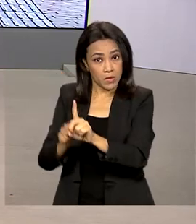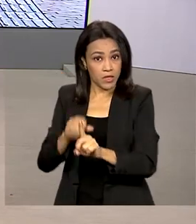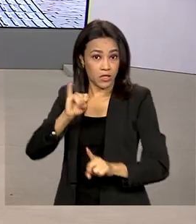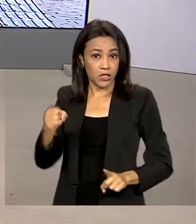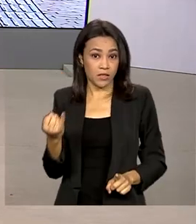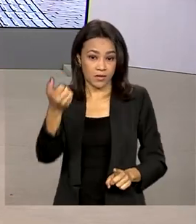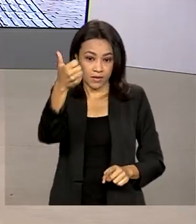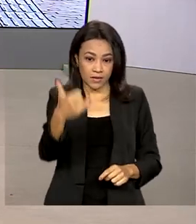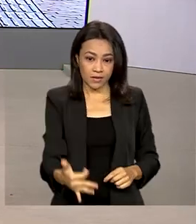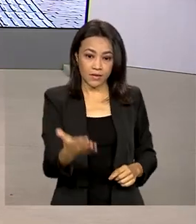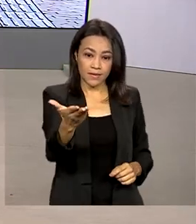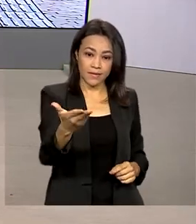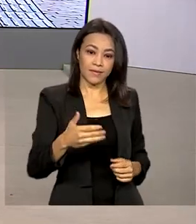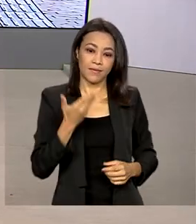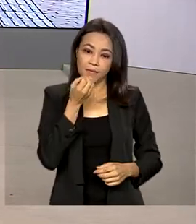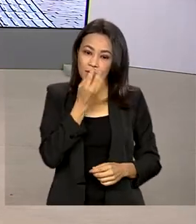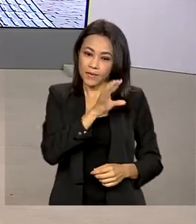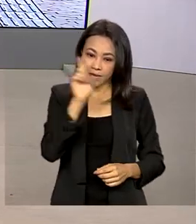dia.